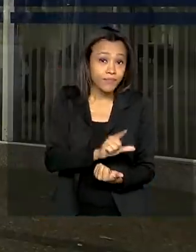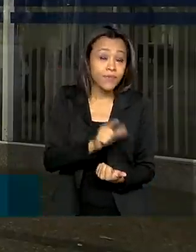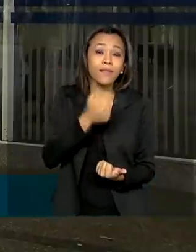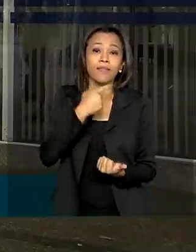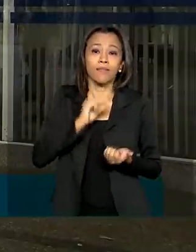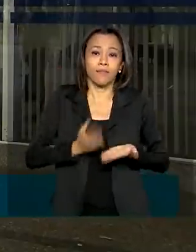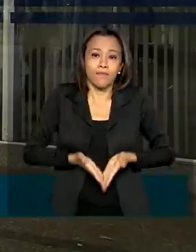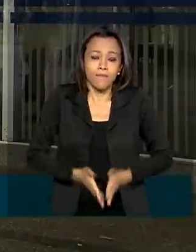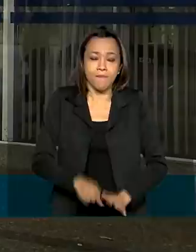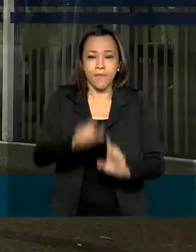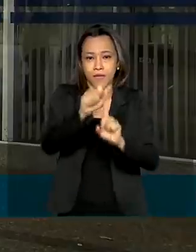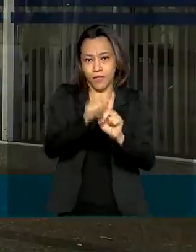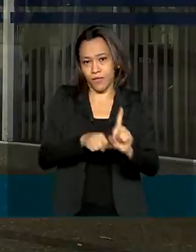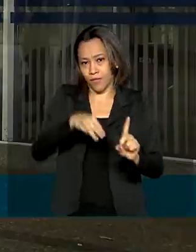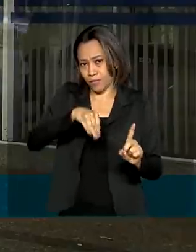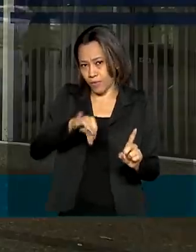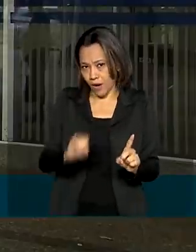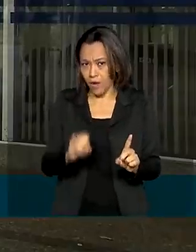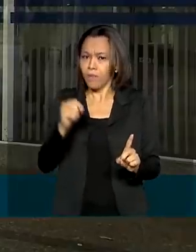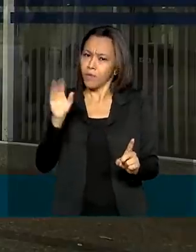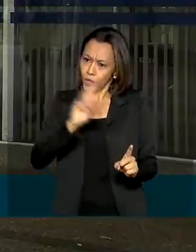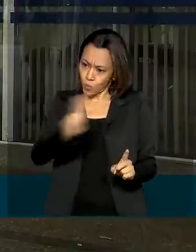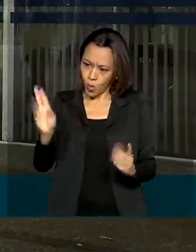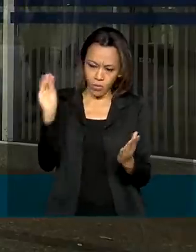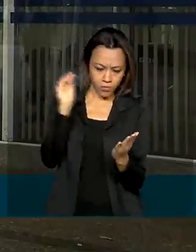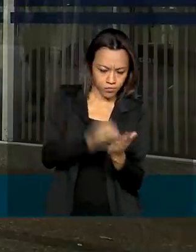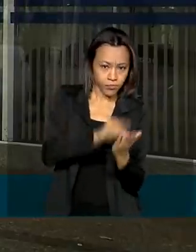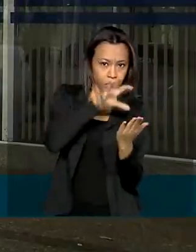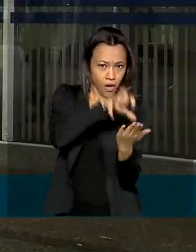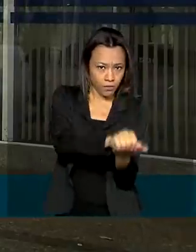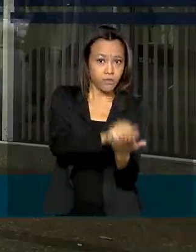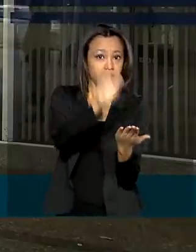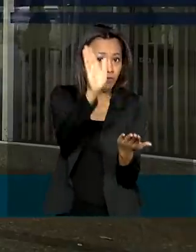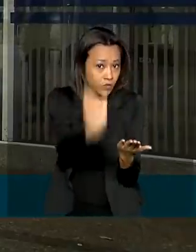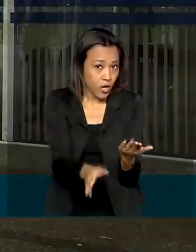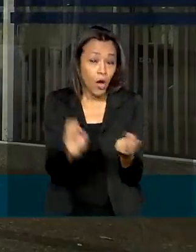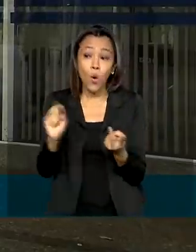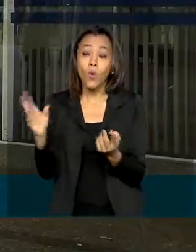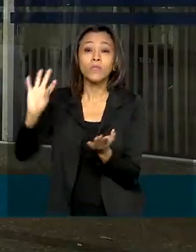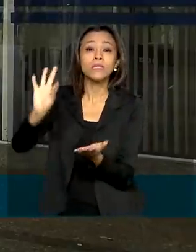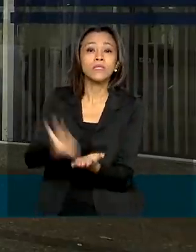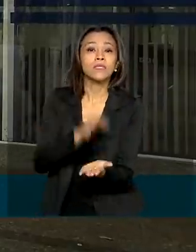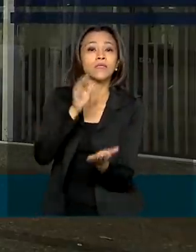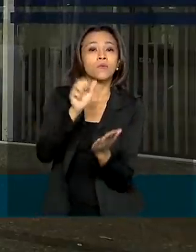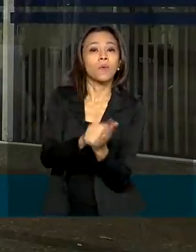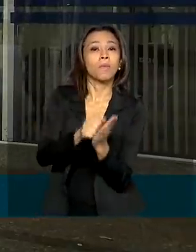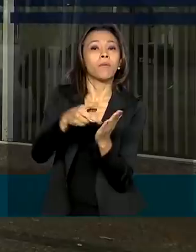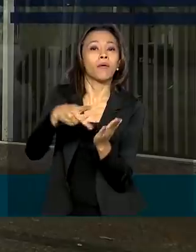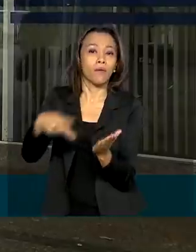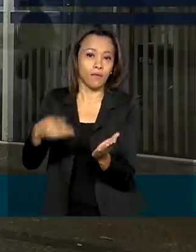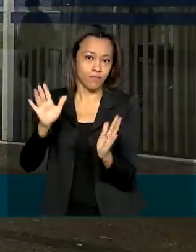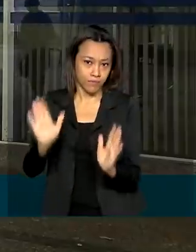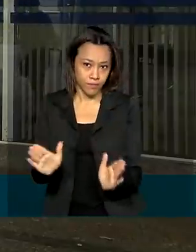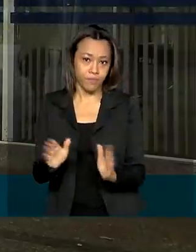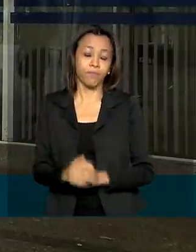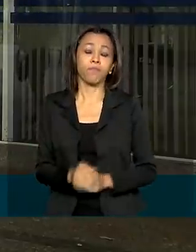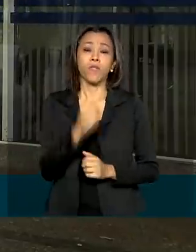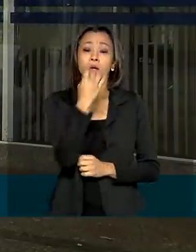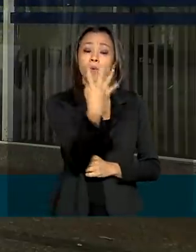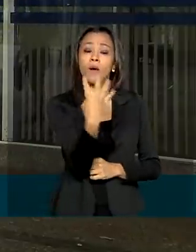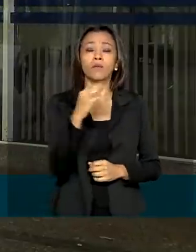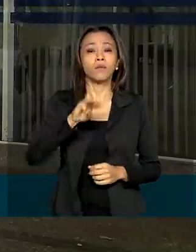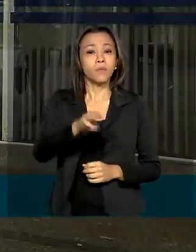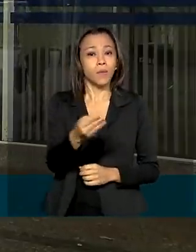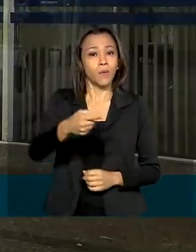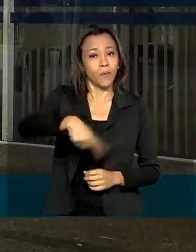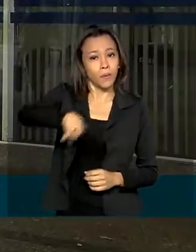nasceram no mês de maio, fazem parte do cadastro único ou se inscreveram no aplicativo Caixa Tem. Cerca de 4 milhões de brasileiros